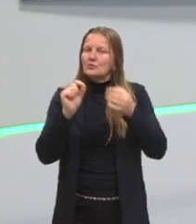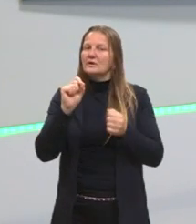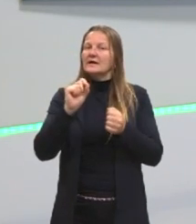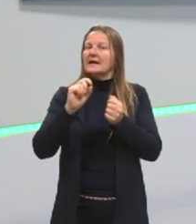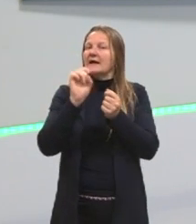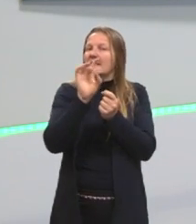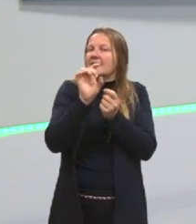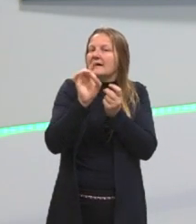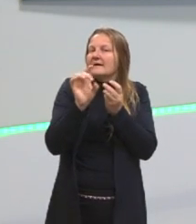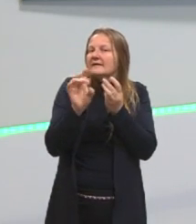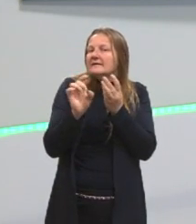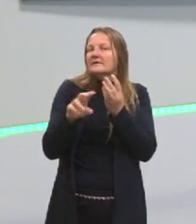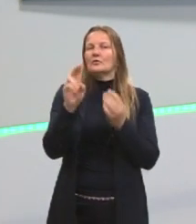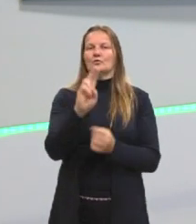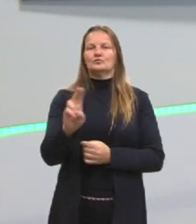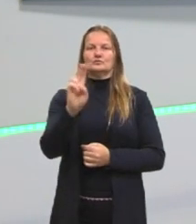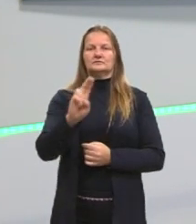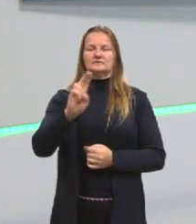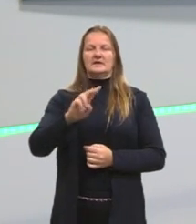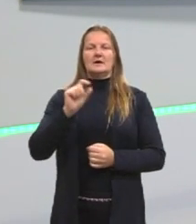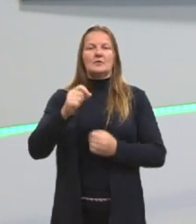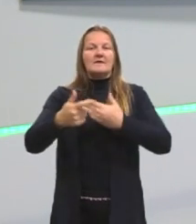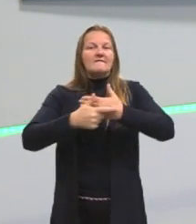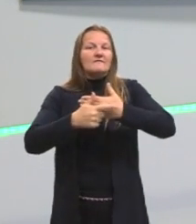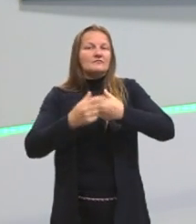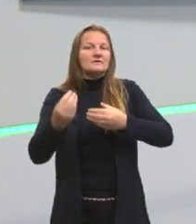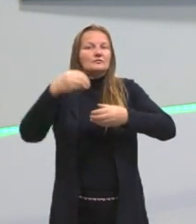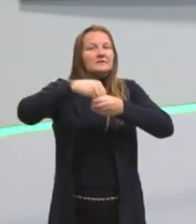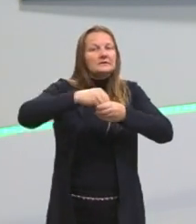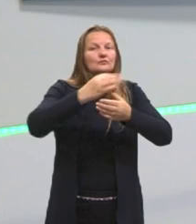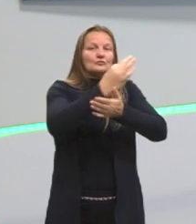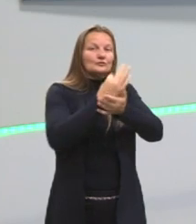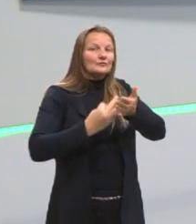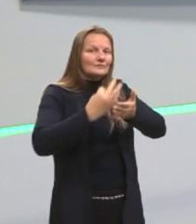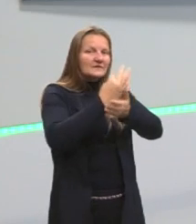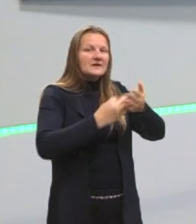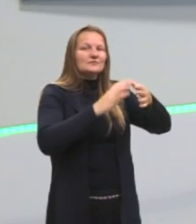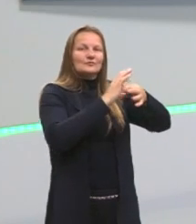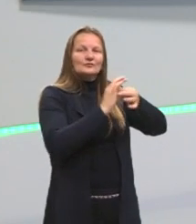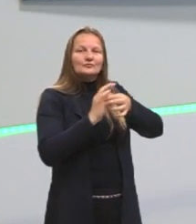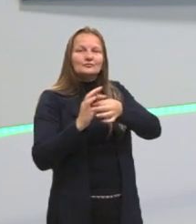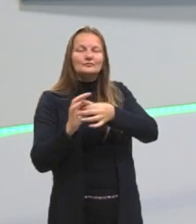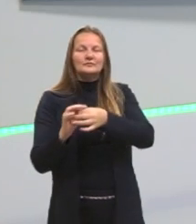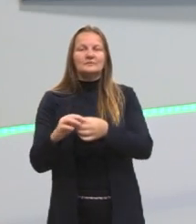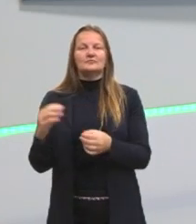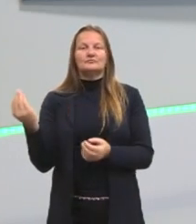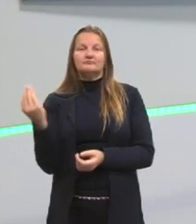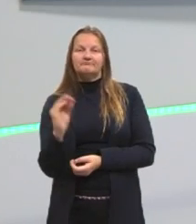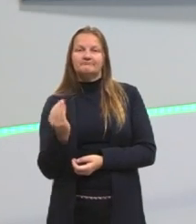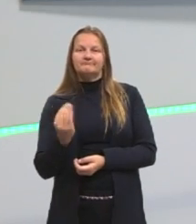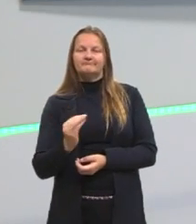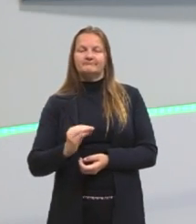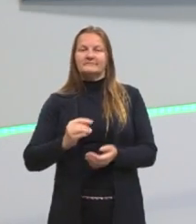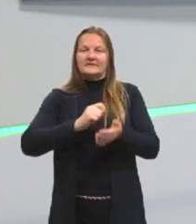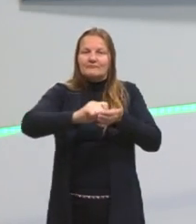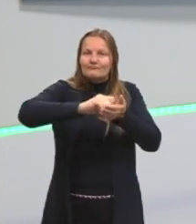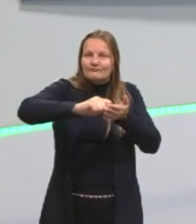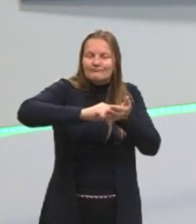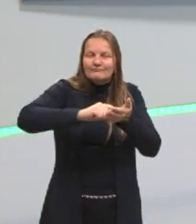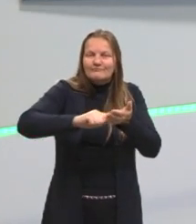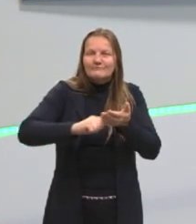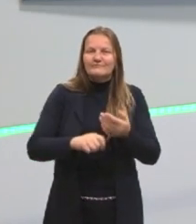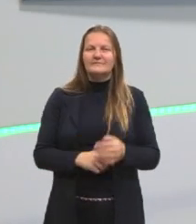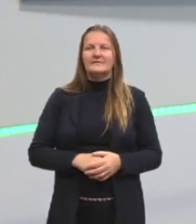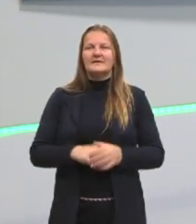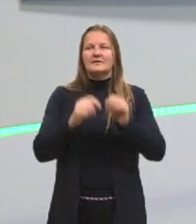cada ponto, do que ele pretende ali dentro do contexto em que ele foi colocado. E, aqui na